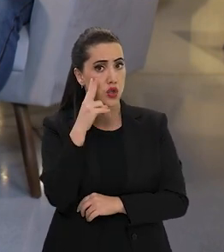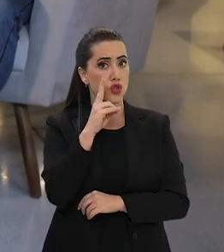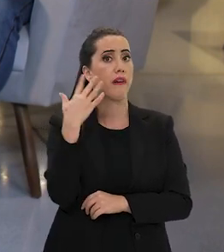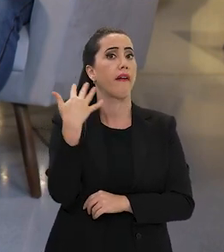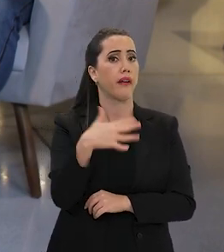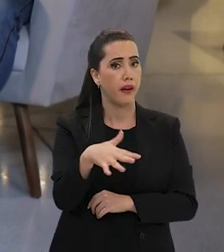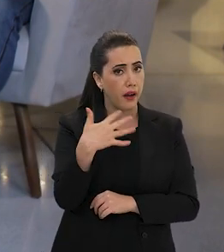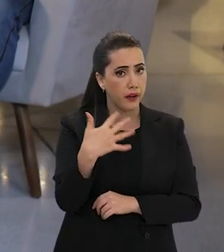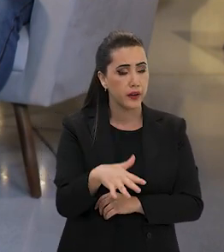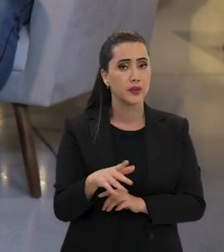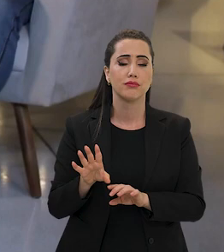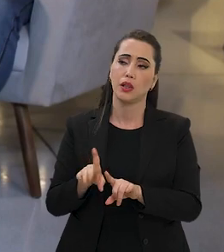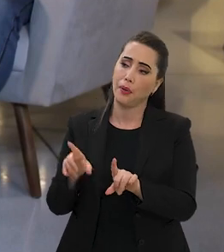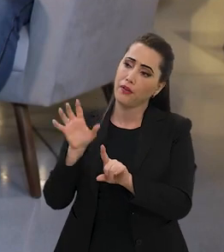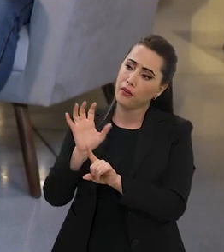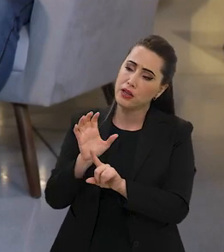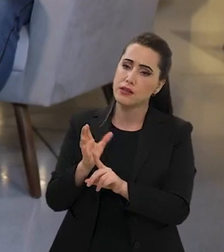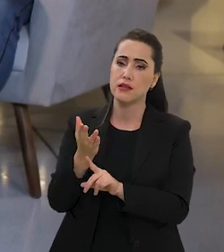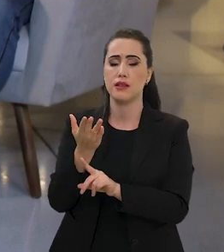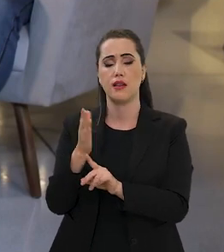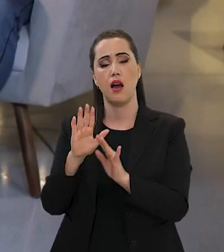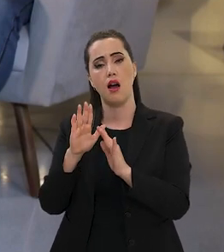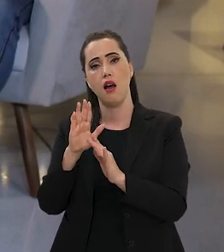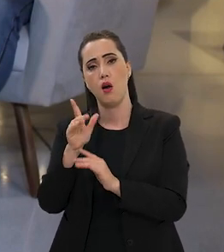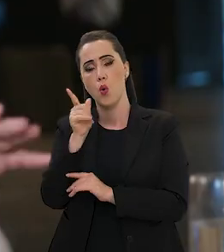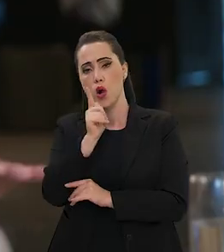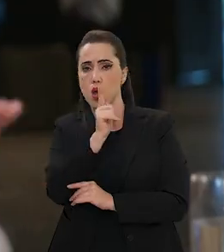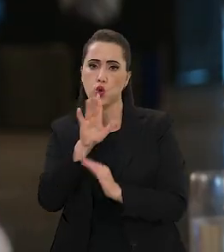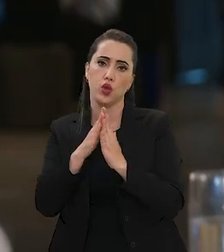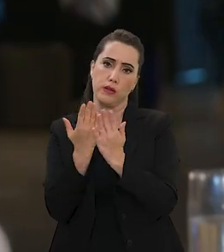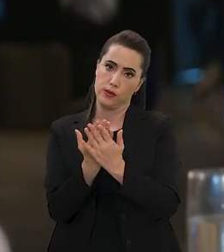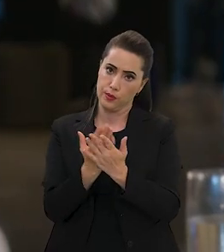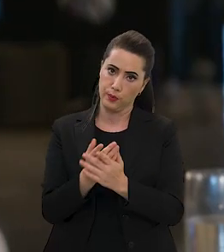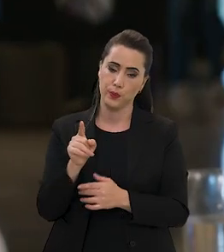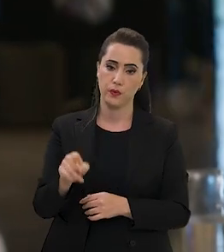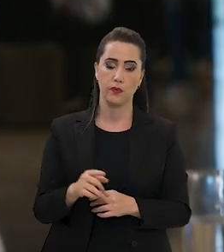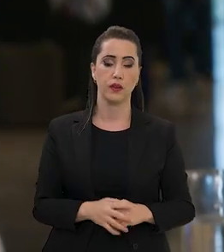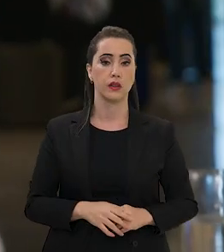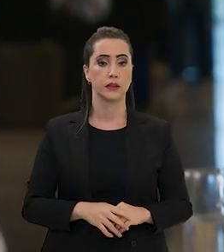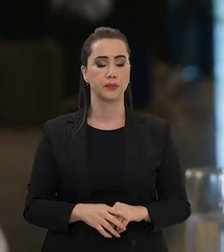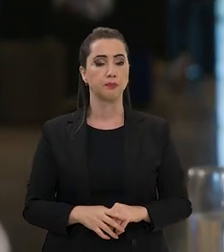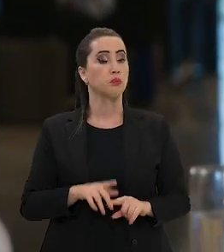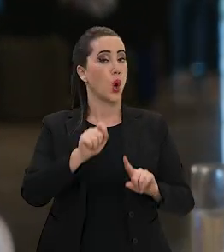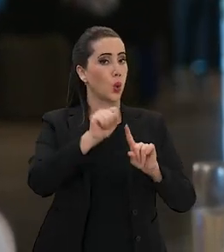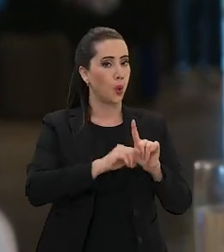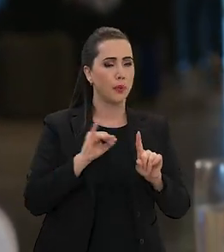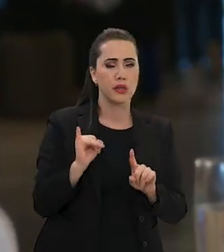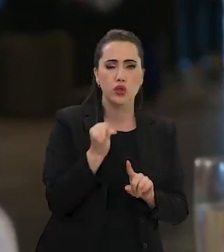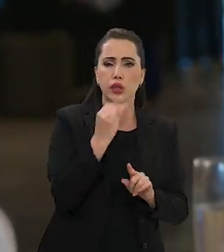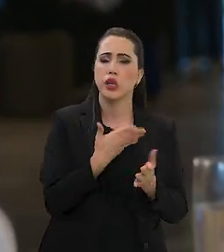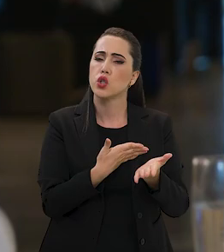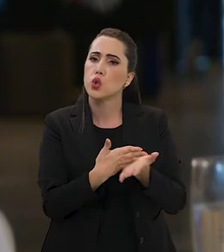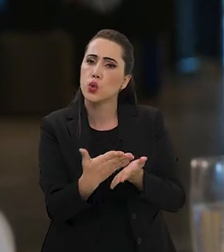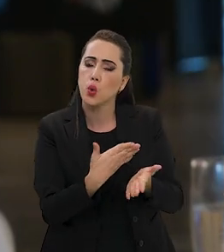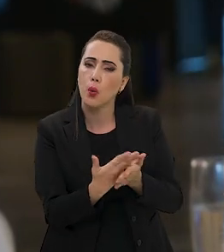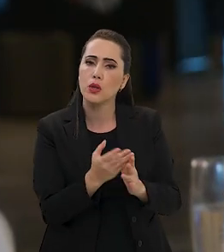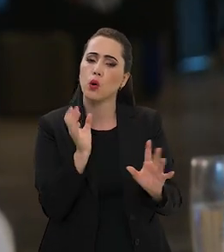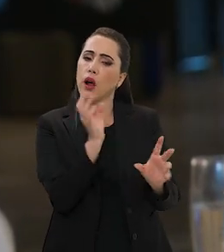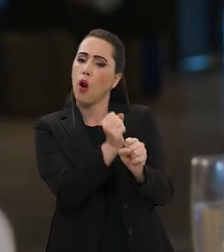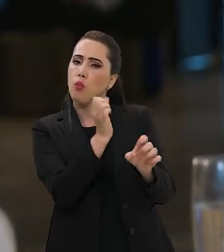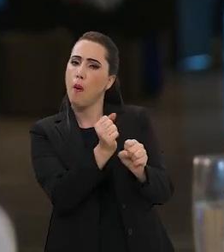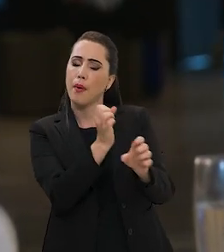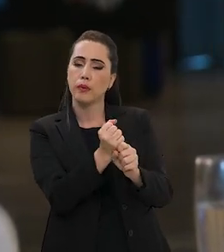extremamente importante e que também afeta a nossa merenda escolar. Então, foi muito importante. Já em janeiro, começamos os